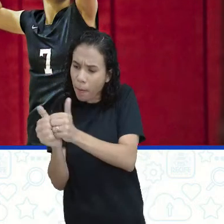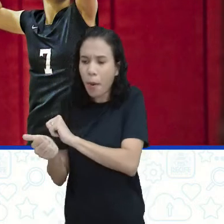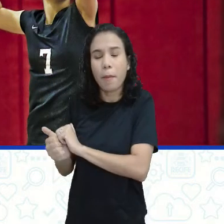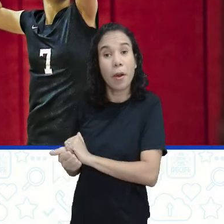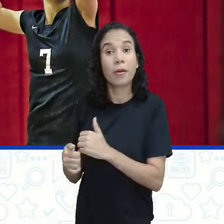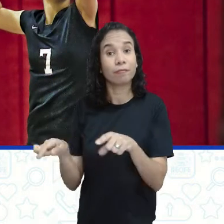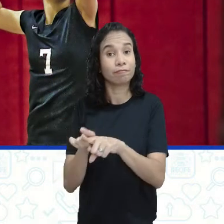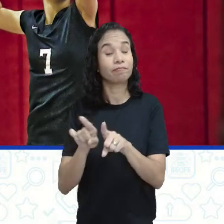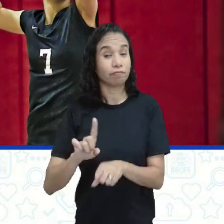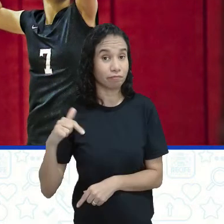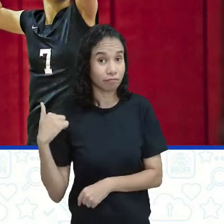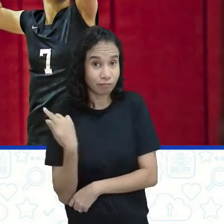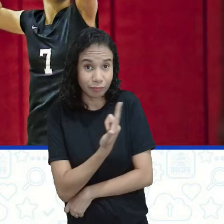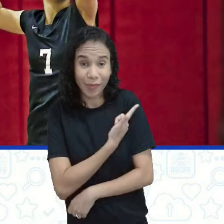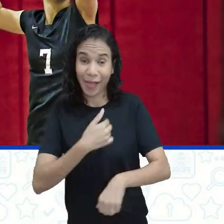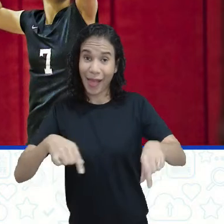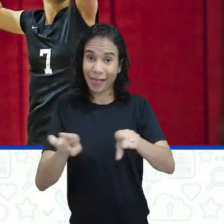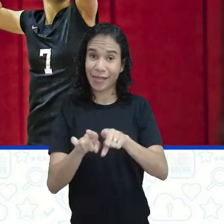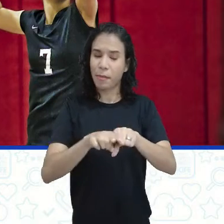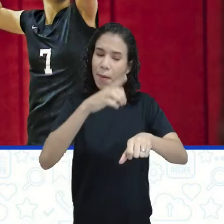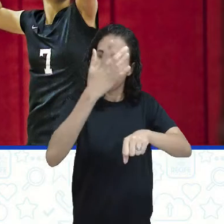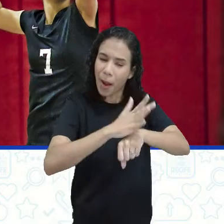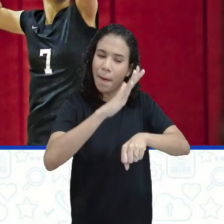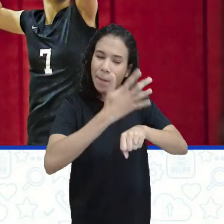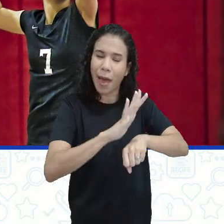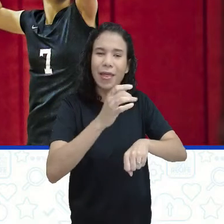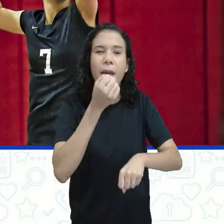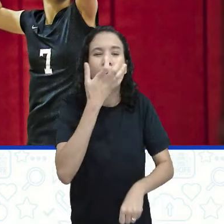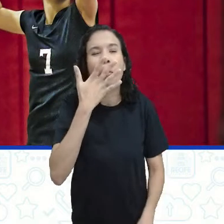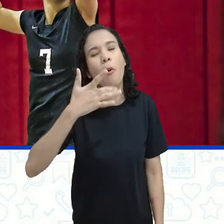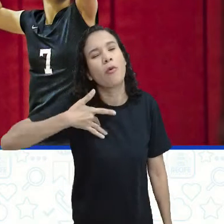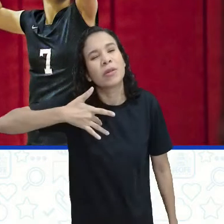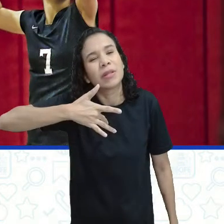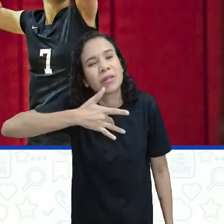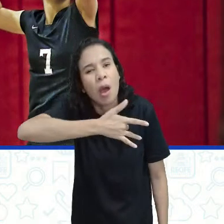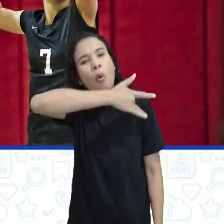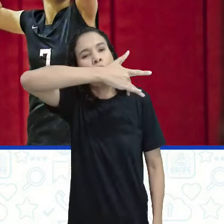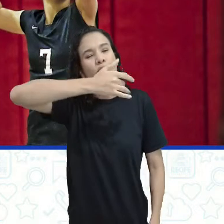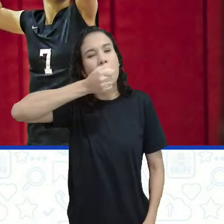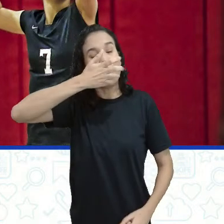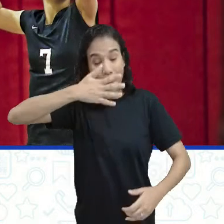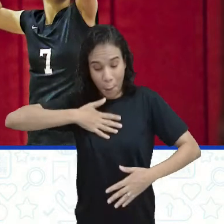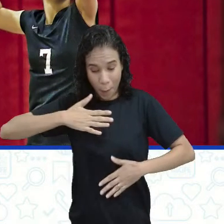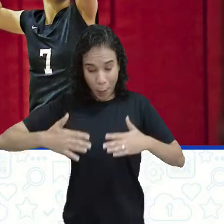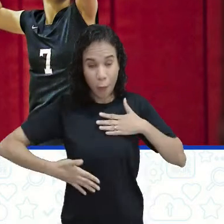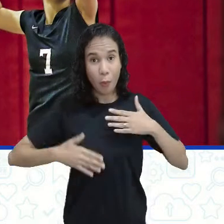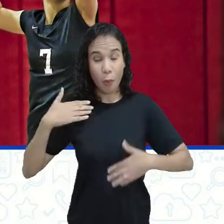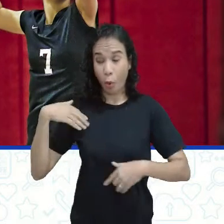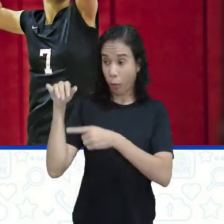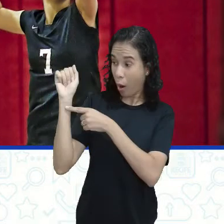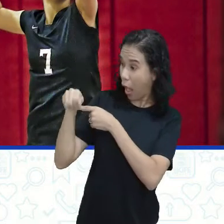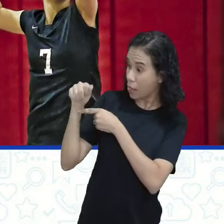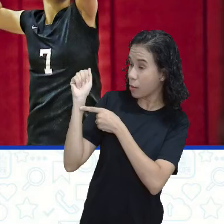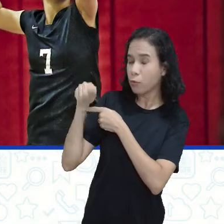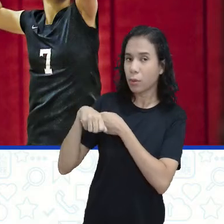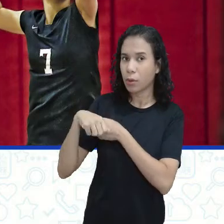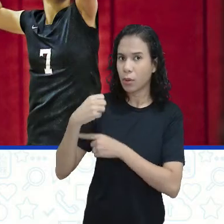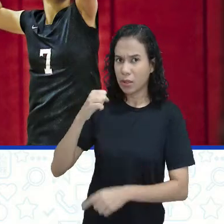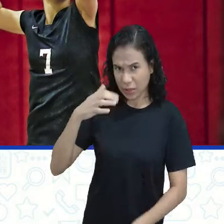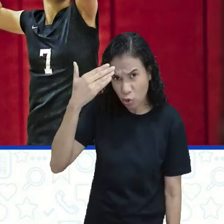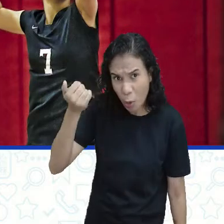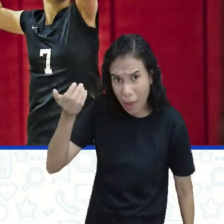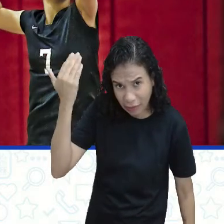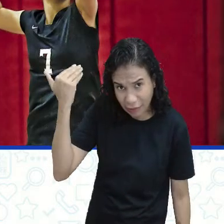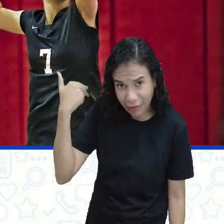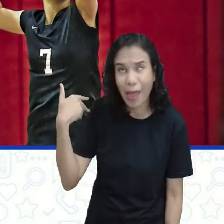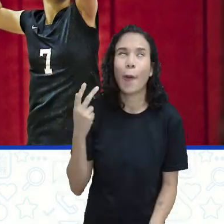E a gente também praticar, porque faz bem para a saúde, para o corpo, para as articulações. Se eu soubesse, tinha